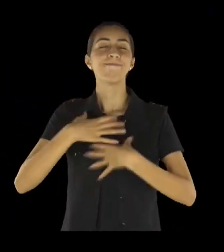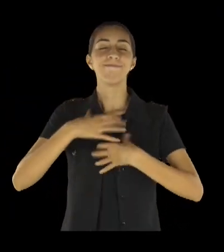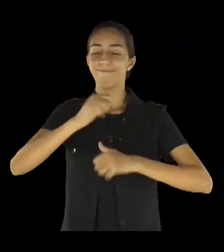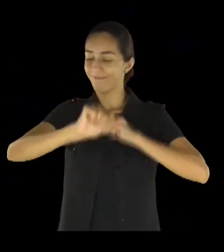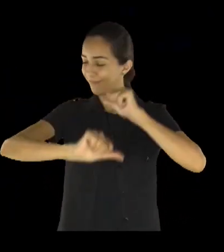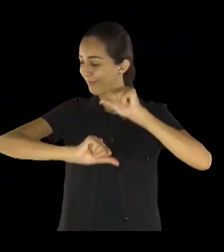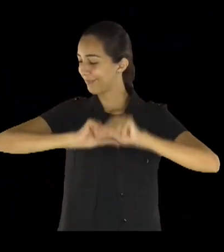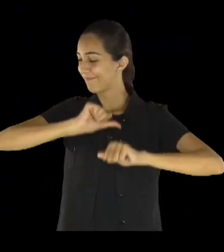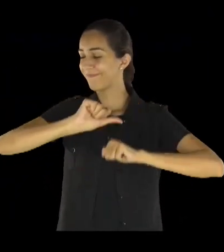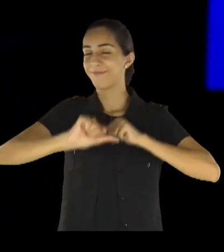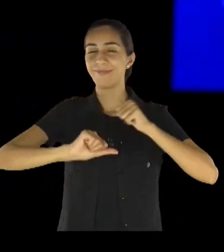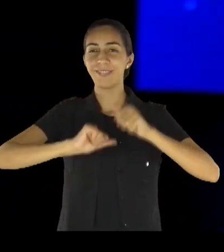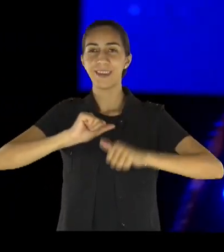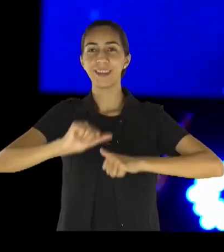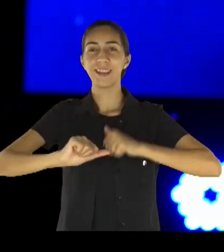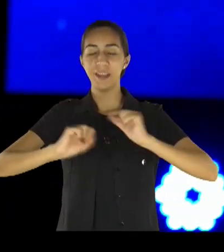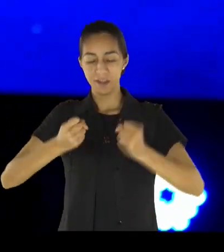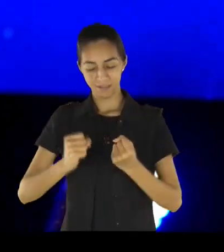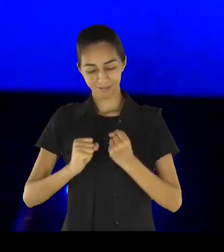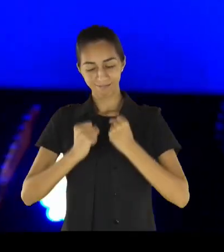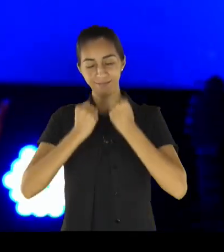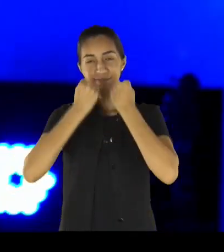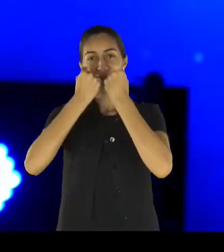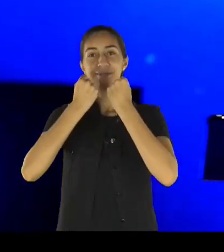revigorado, e dizer, pai,